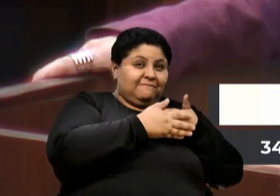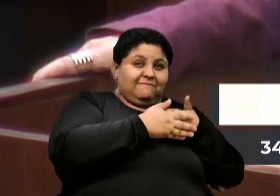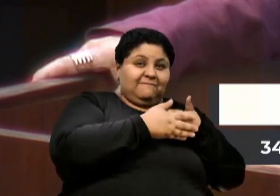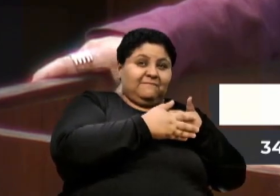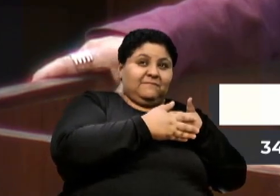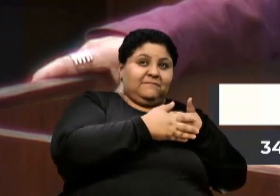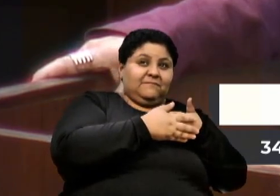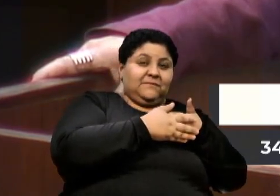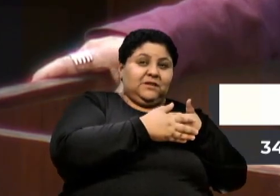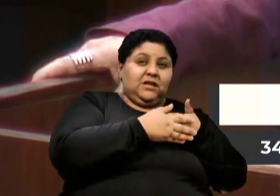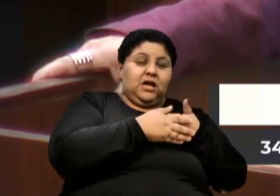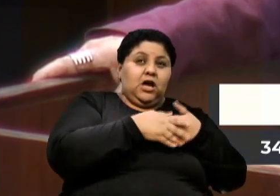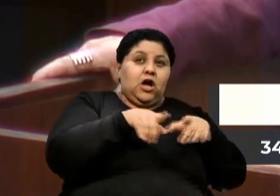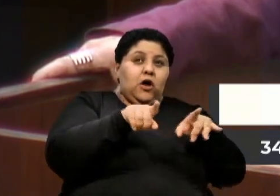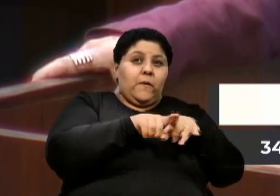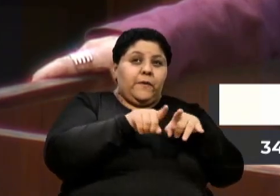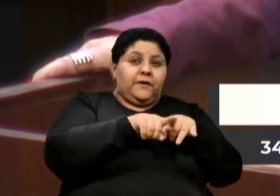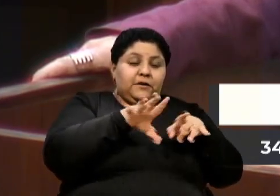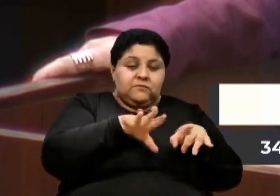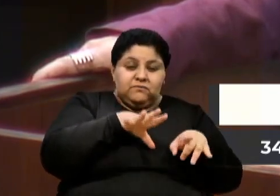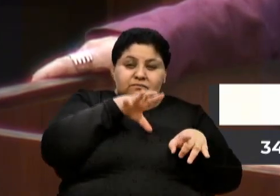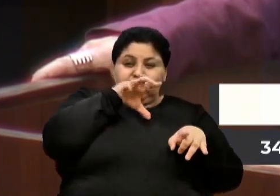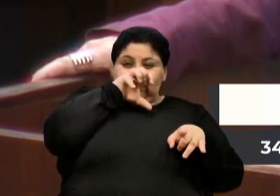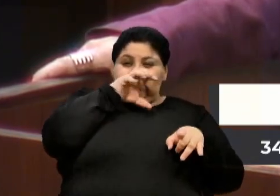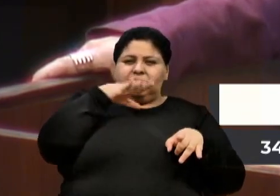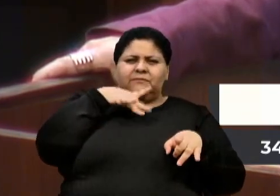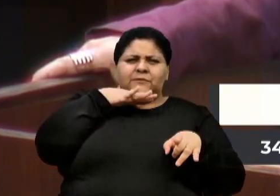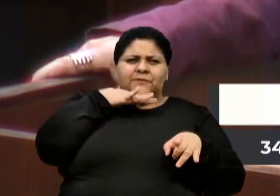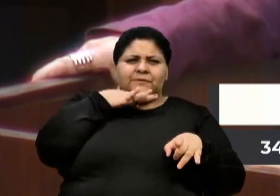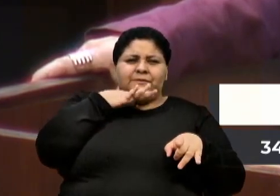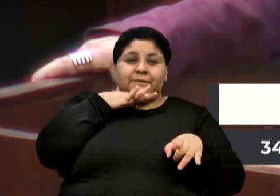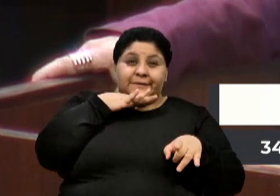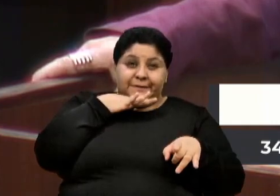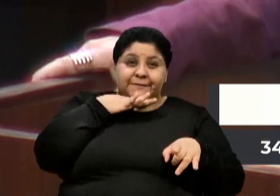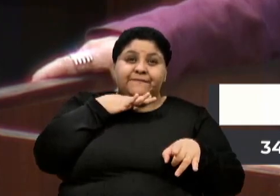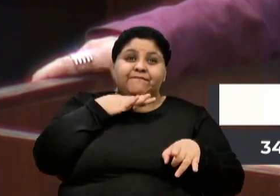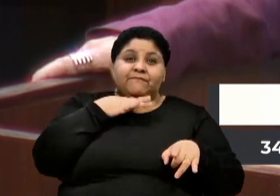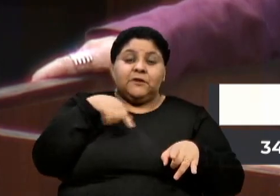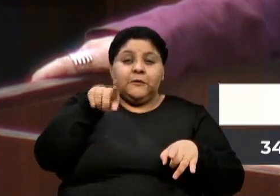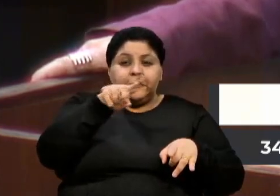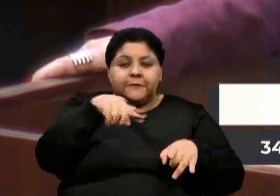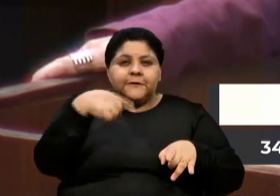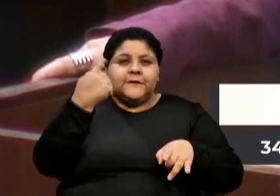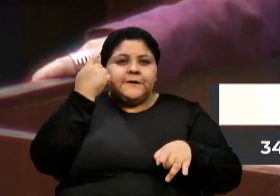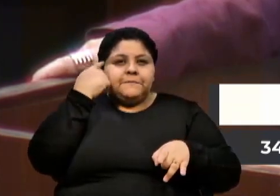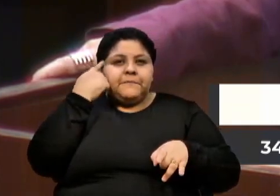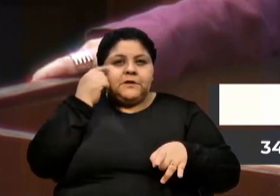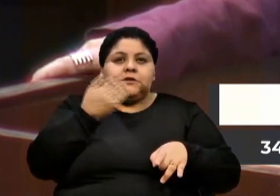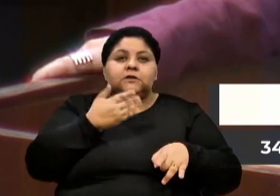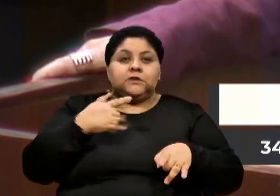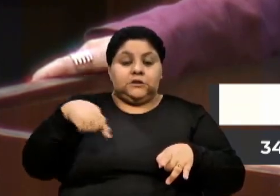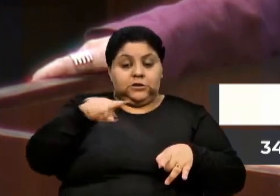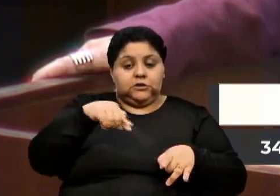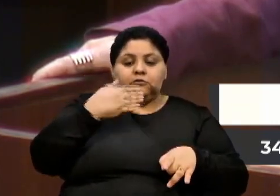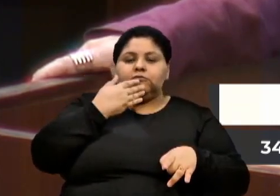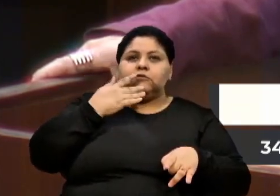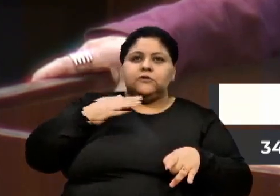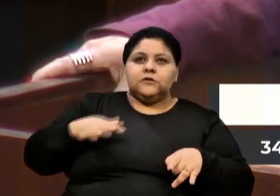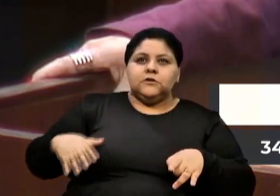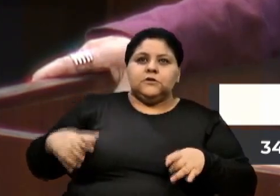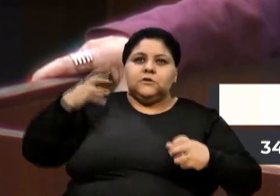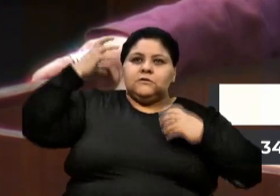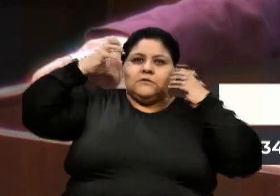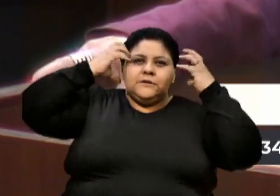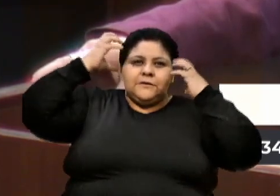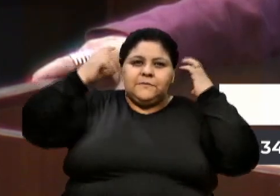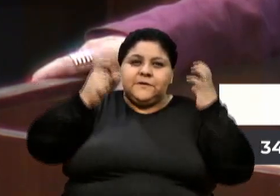vocês imaginem que o nosso inverno, as crianças tomando banho frio, porque a rede elétrica